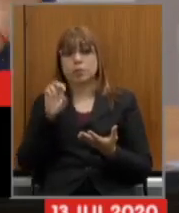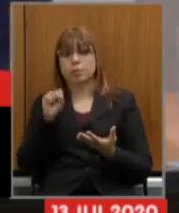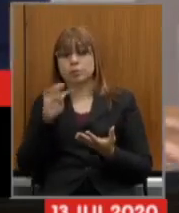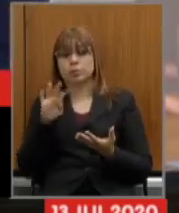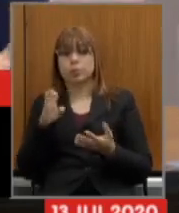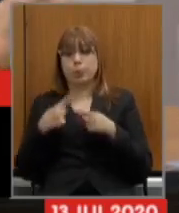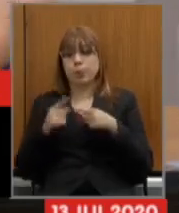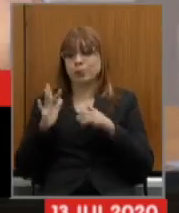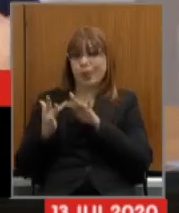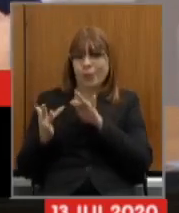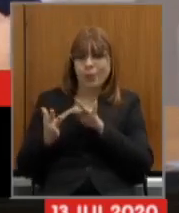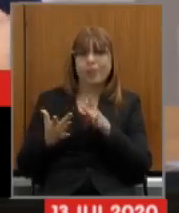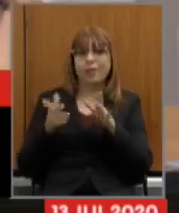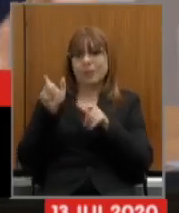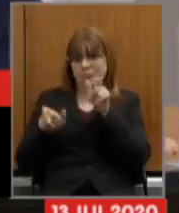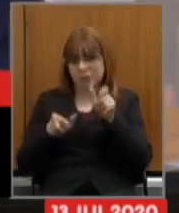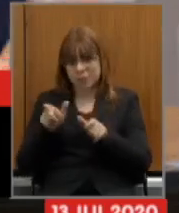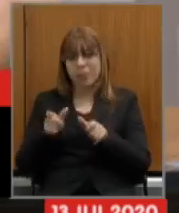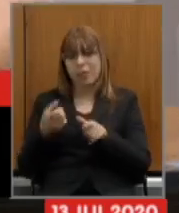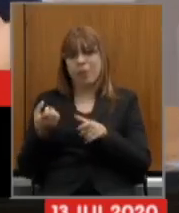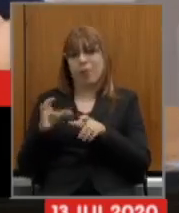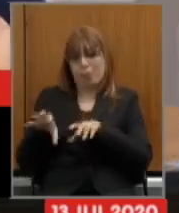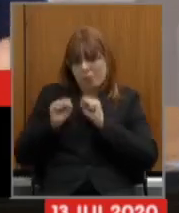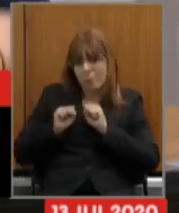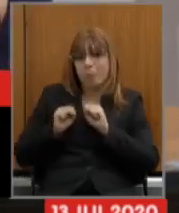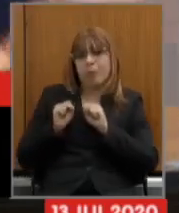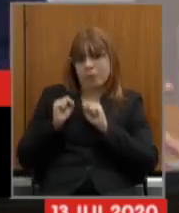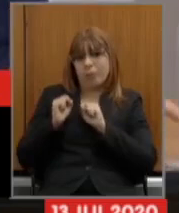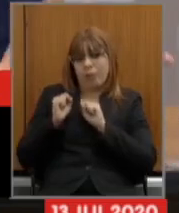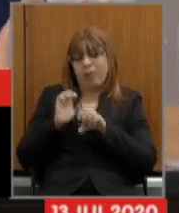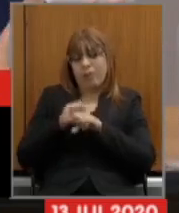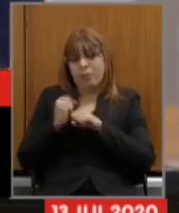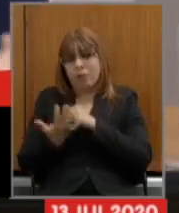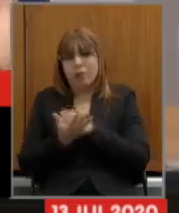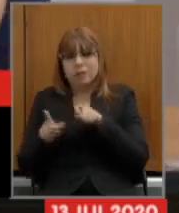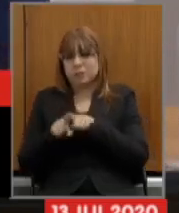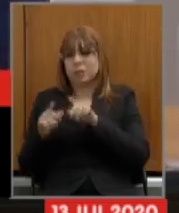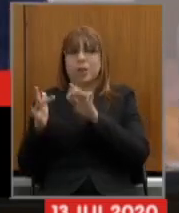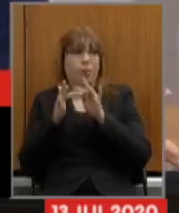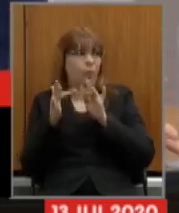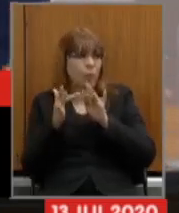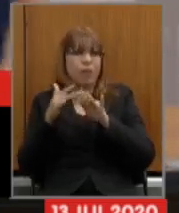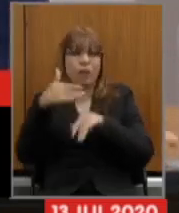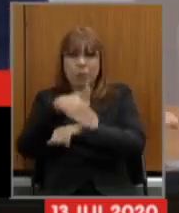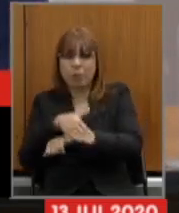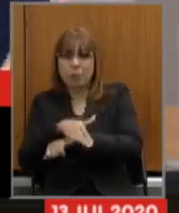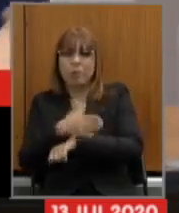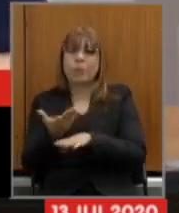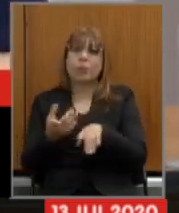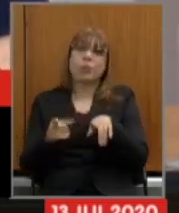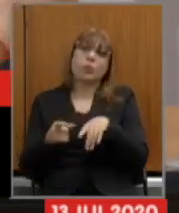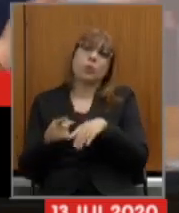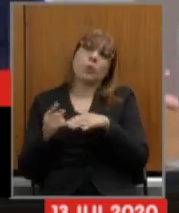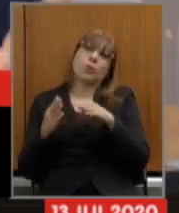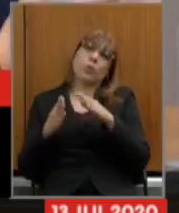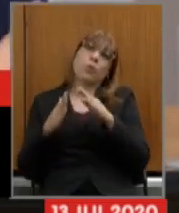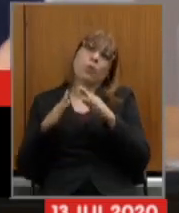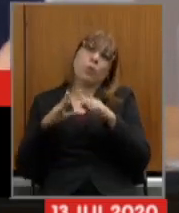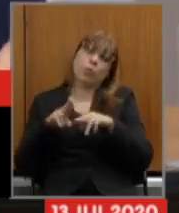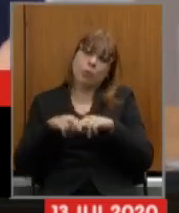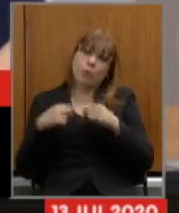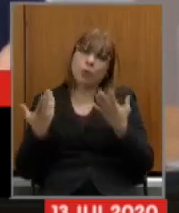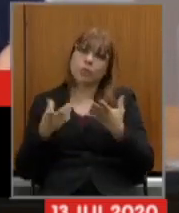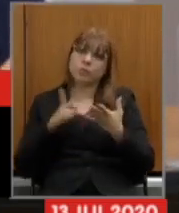tiveram contato com quem estava com quem testou o cotidiano da rua da quebra do isolamento social que várias